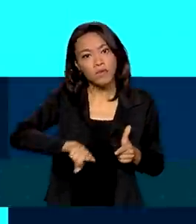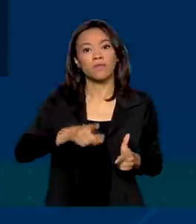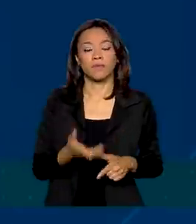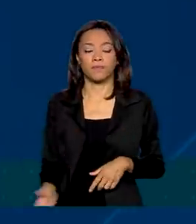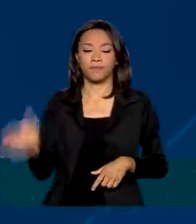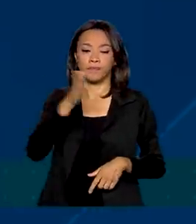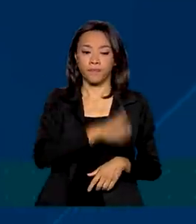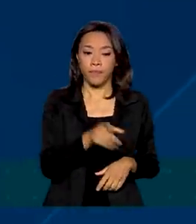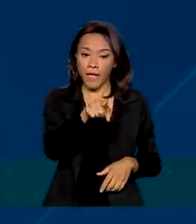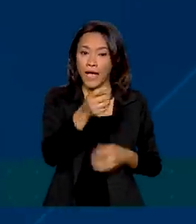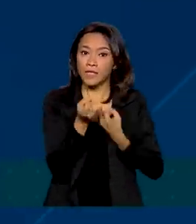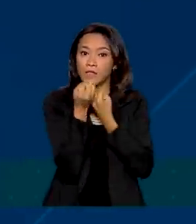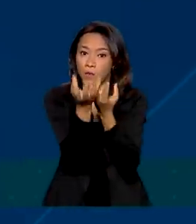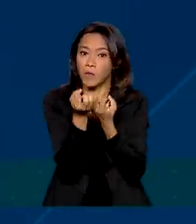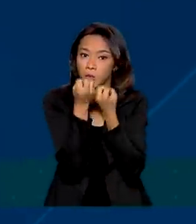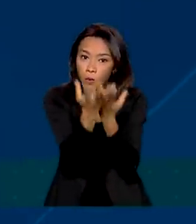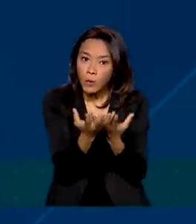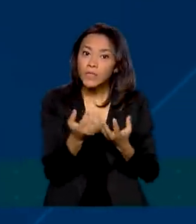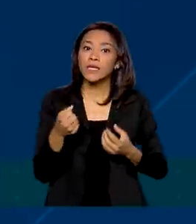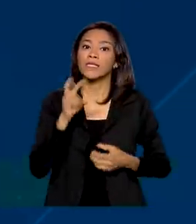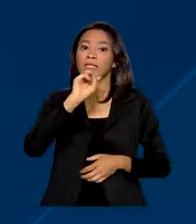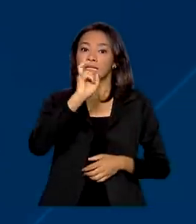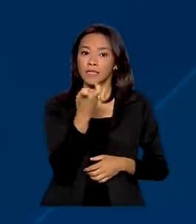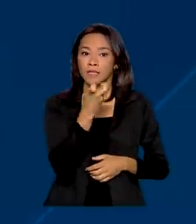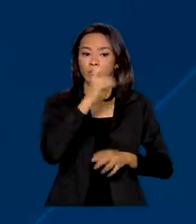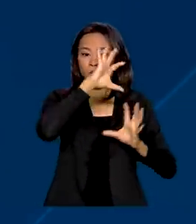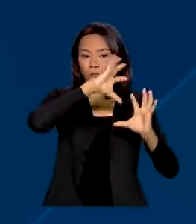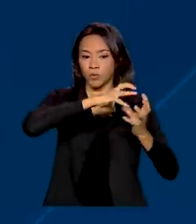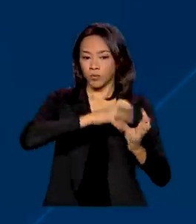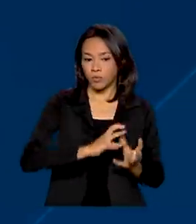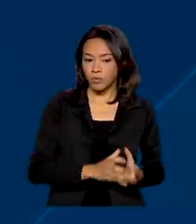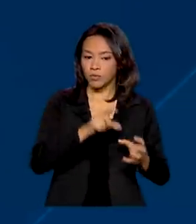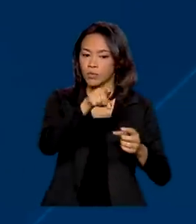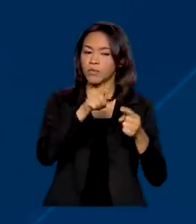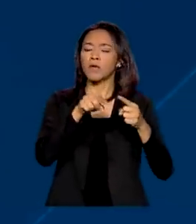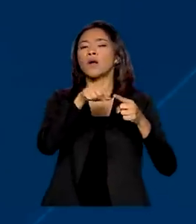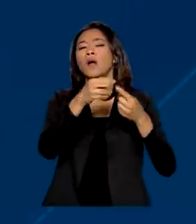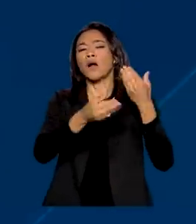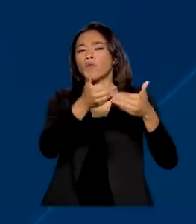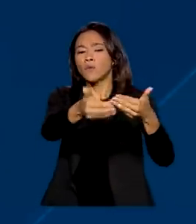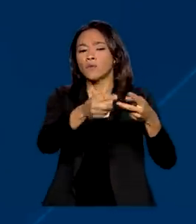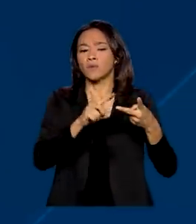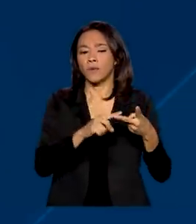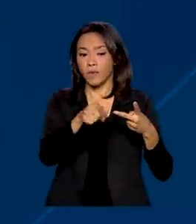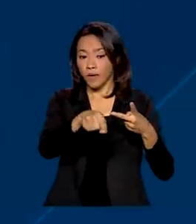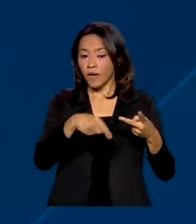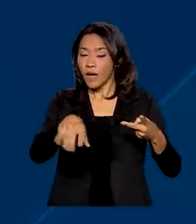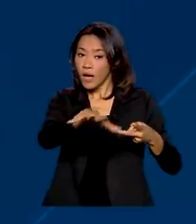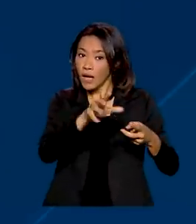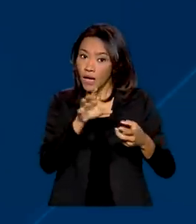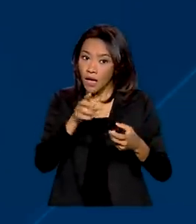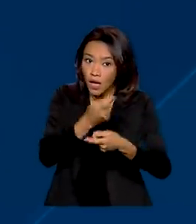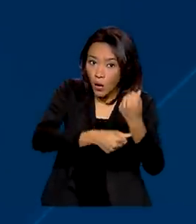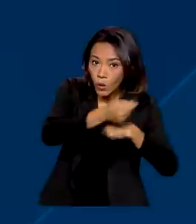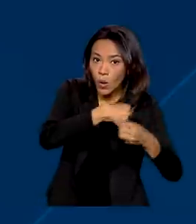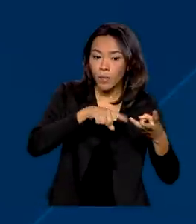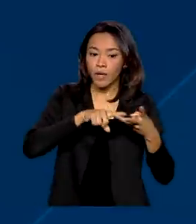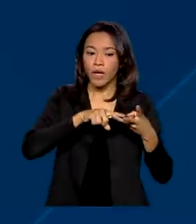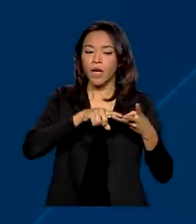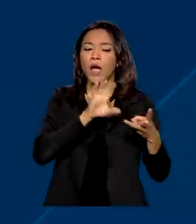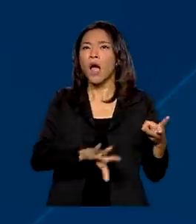Os dados estão distribuídos em cinco sessões. Evolução, atividades econômicas, regiões, perfil